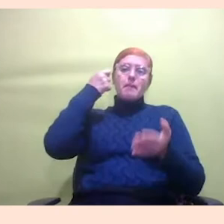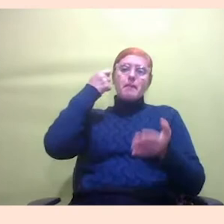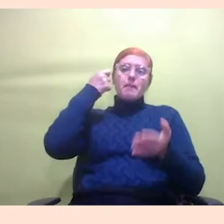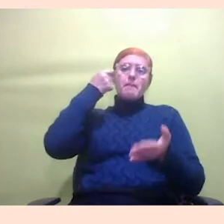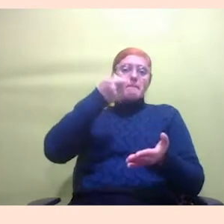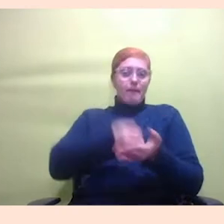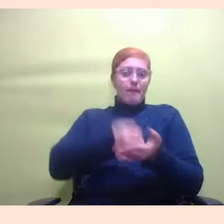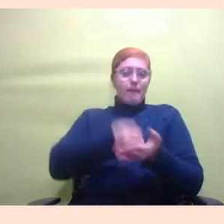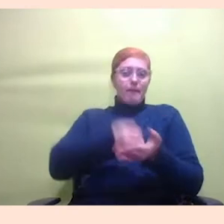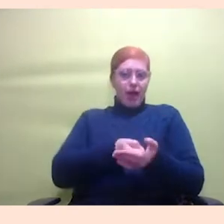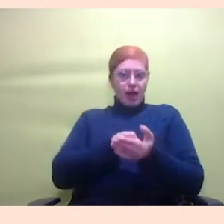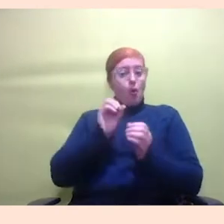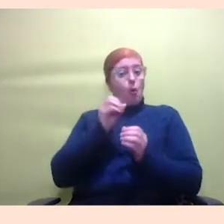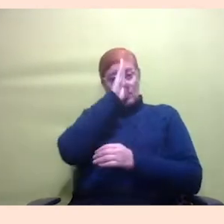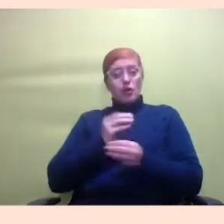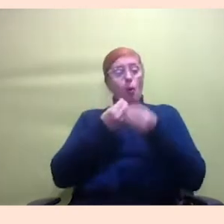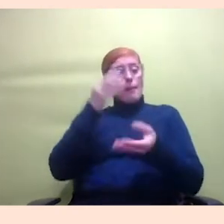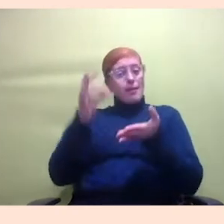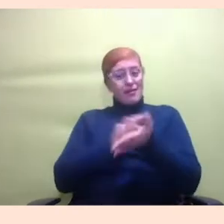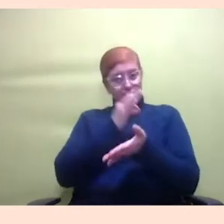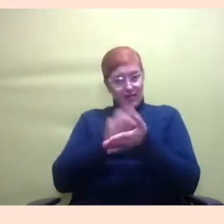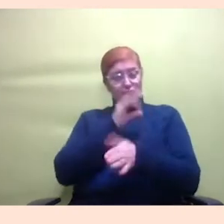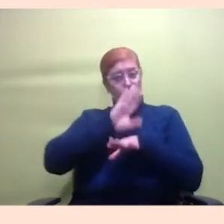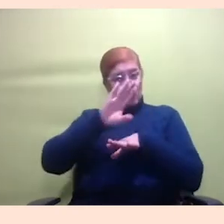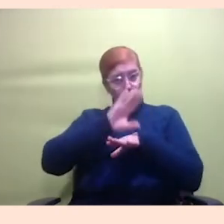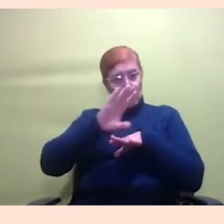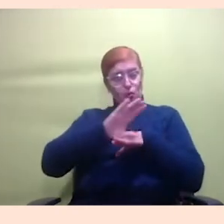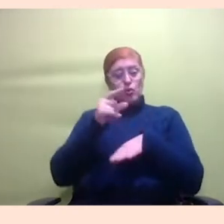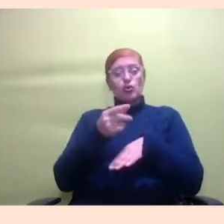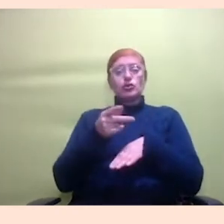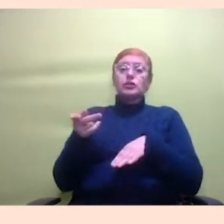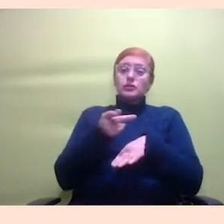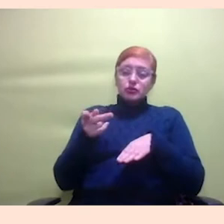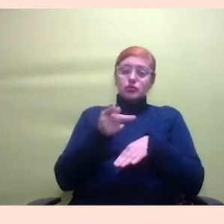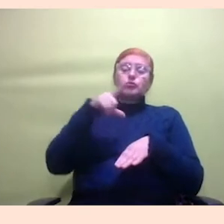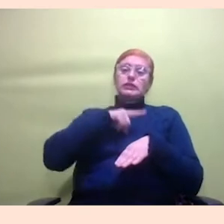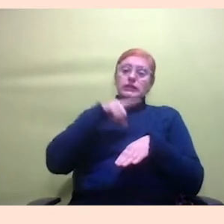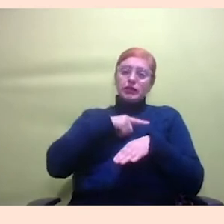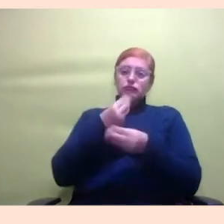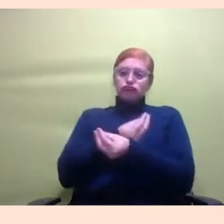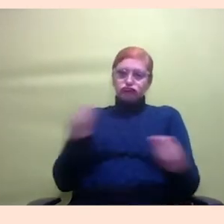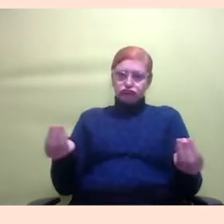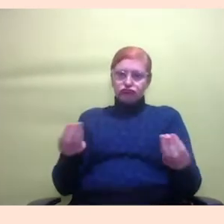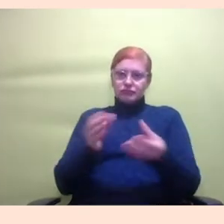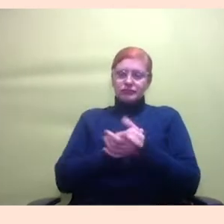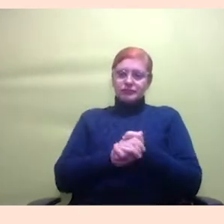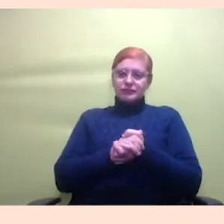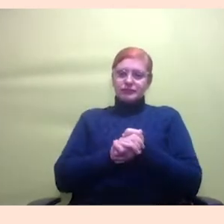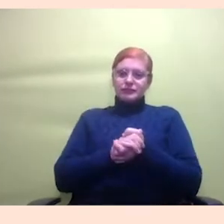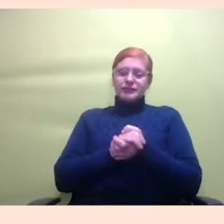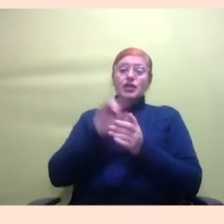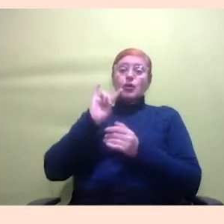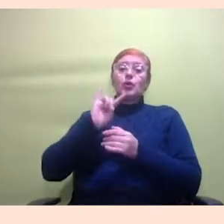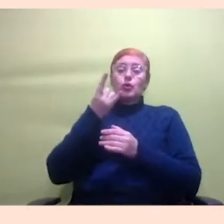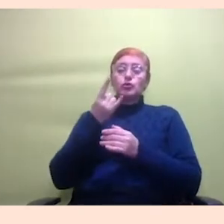como se inscrever nos cursos que vocês disponibilizam e para fechar eu queria também